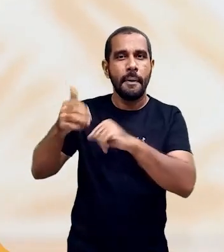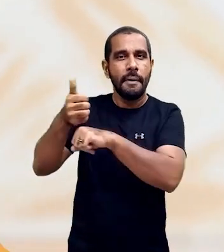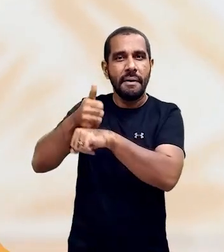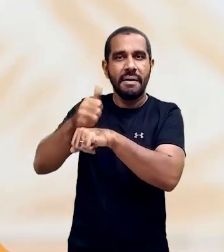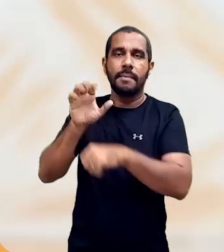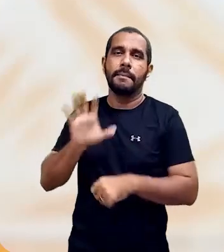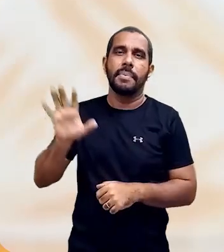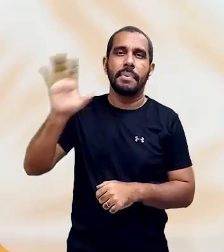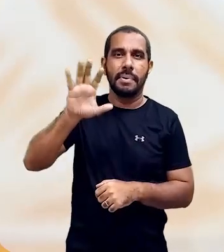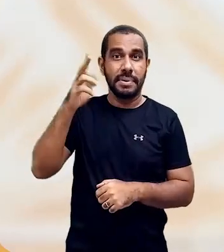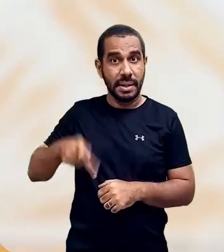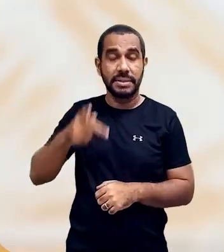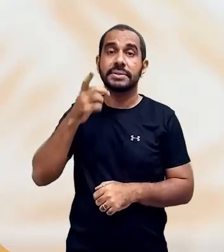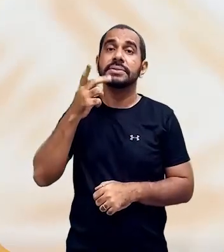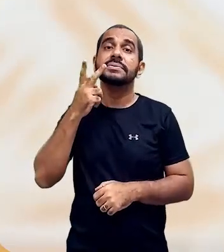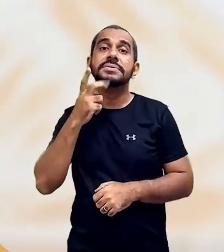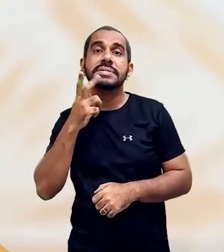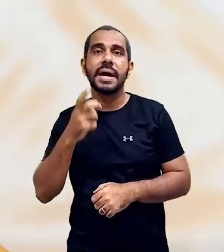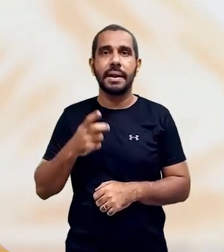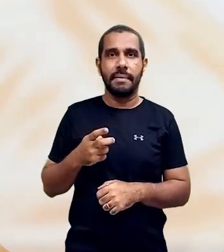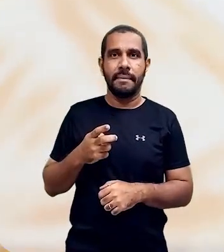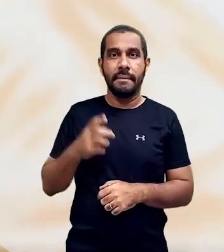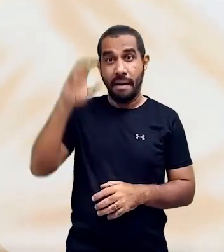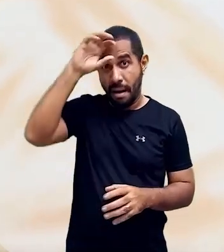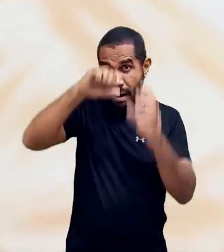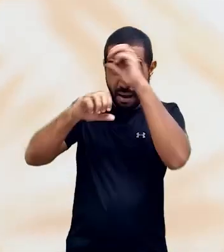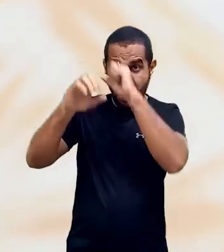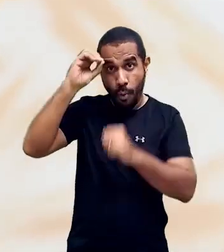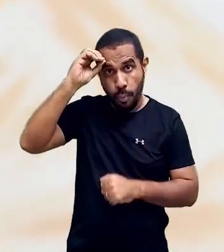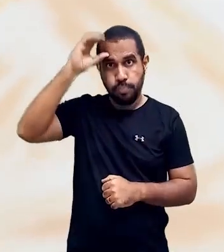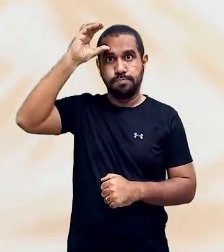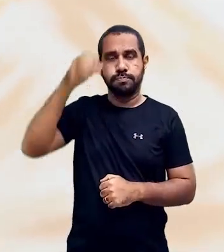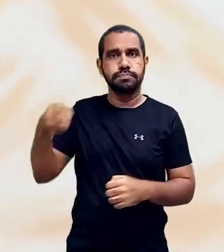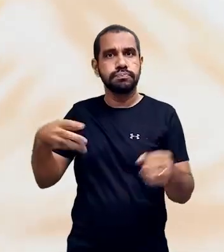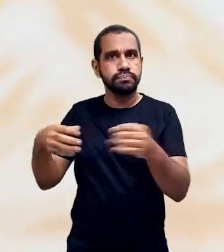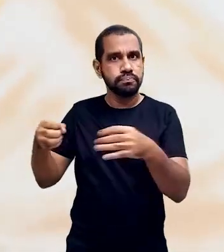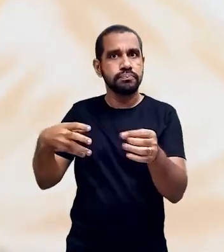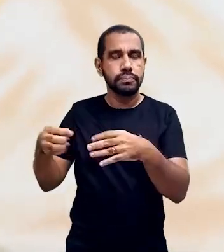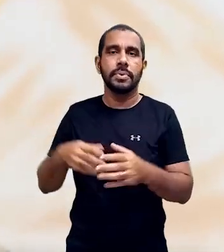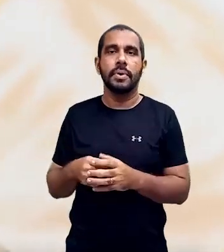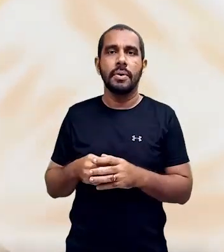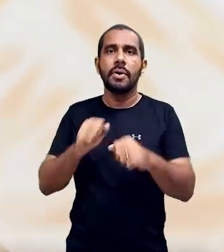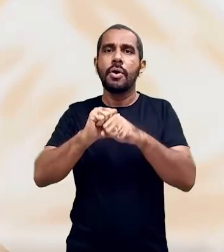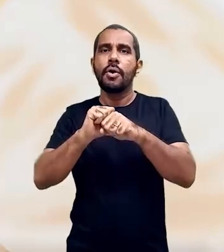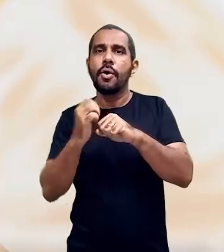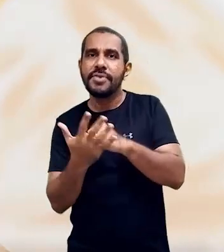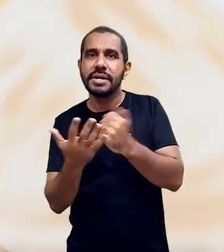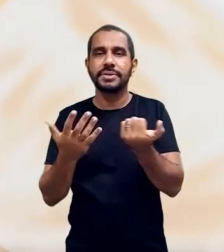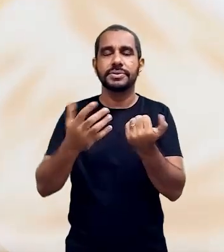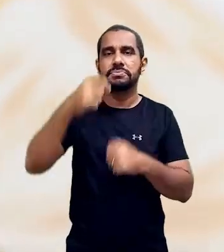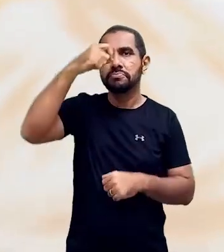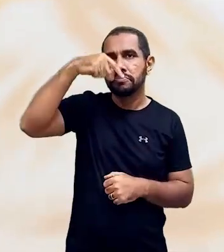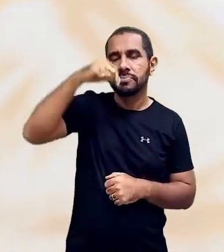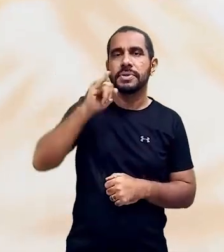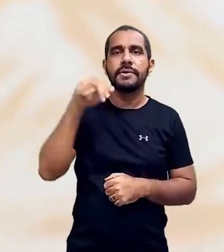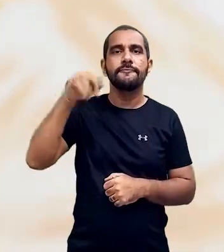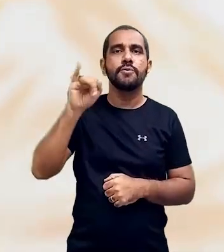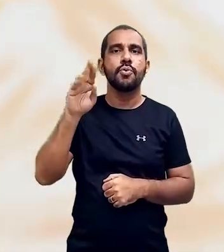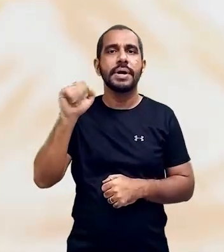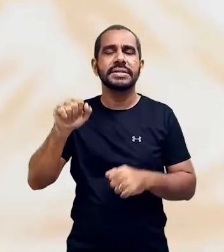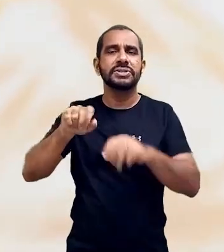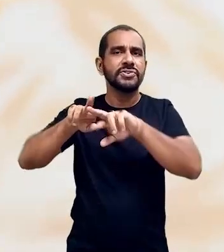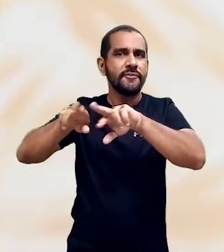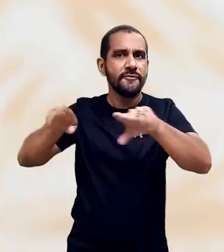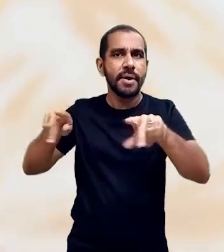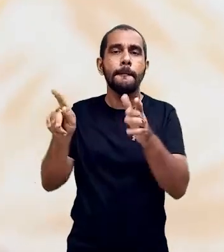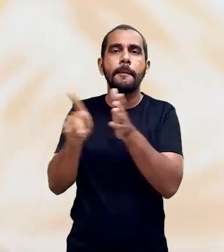Profissionais de três regiões de saúde do Ceará atualizaram os conhecimentos em vigilância de covid-19, influenza